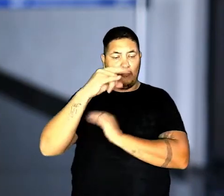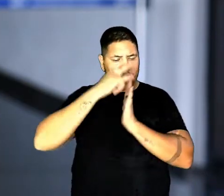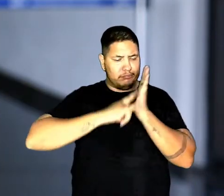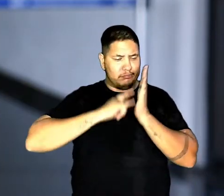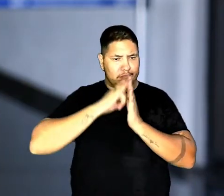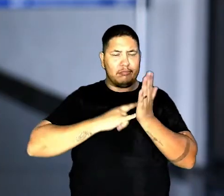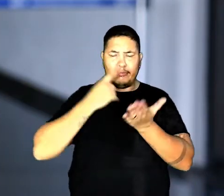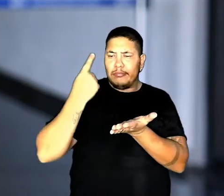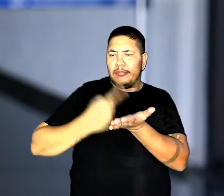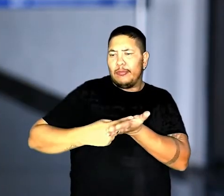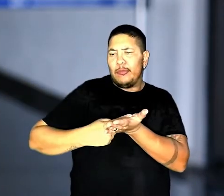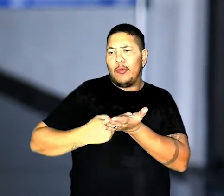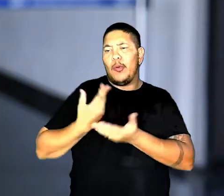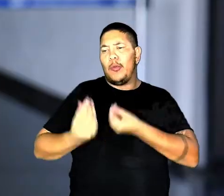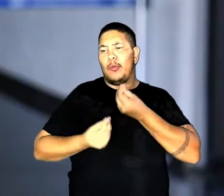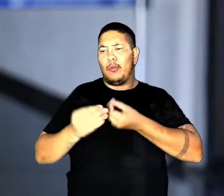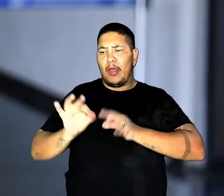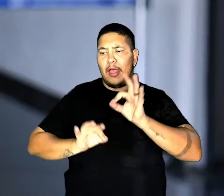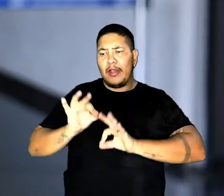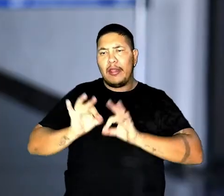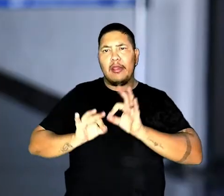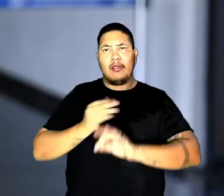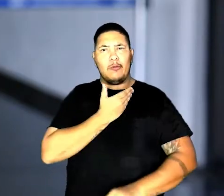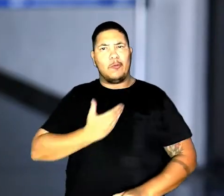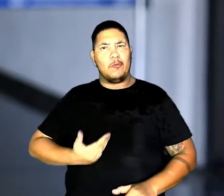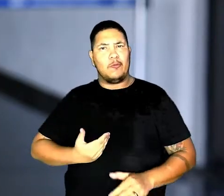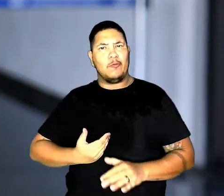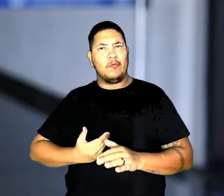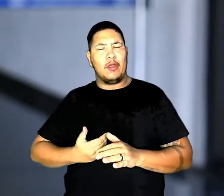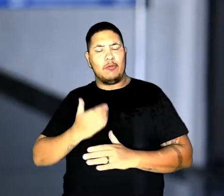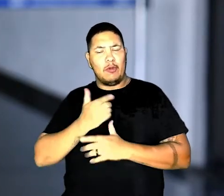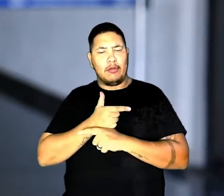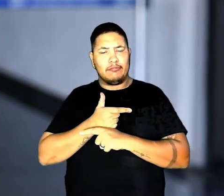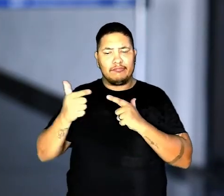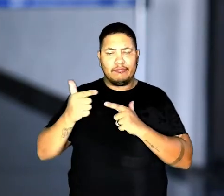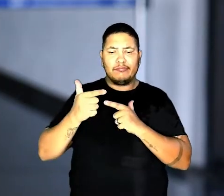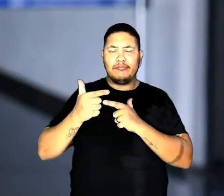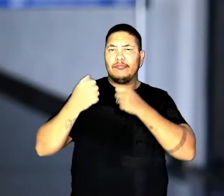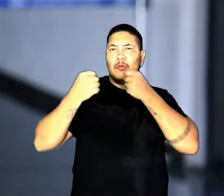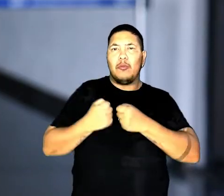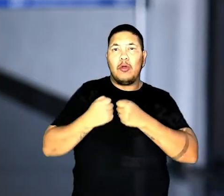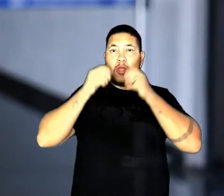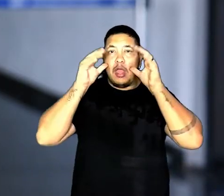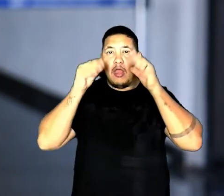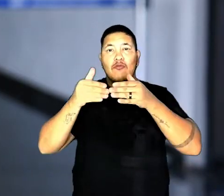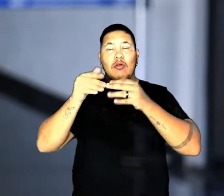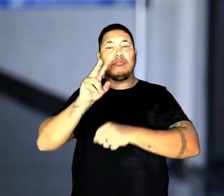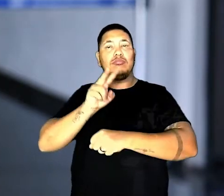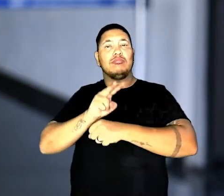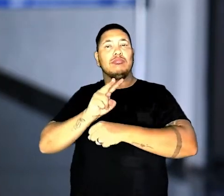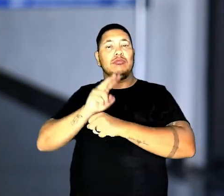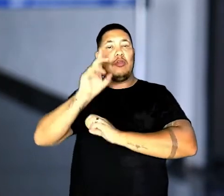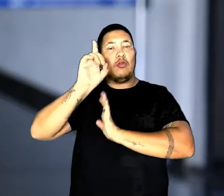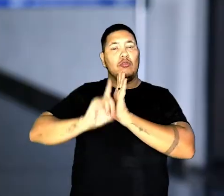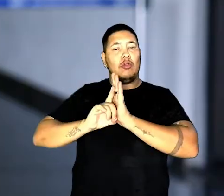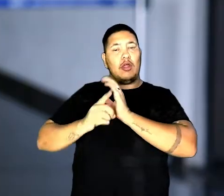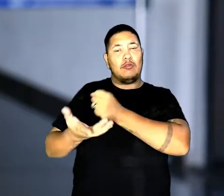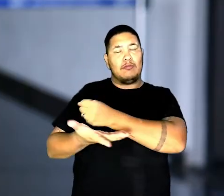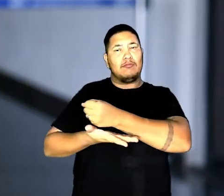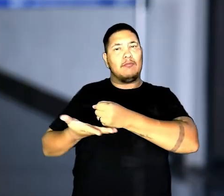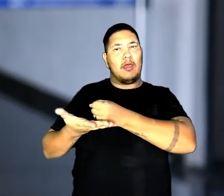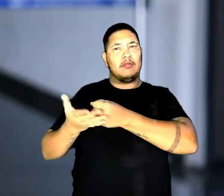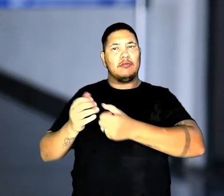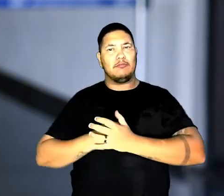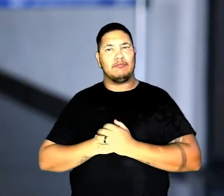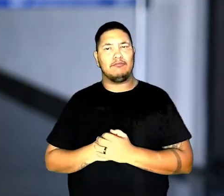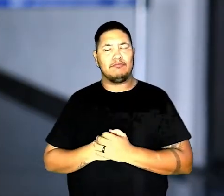estabeleceu uma forma de organização do Estado com a divisão dos poderes, cujo foco era proteger os direitos